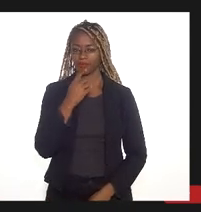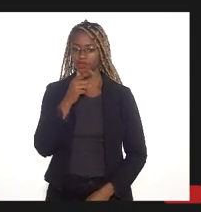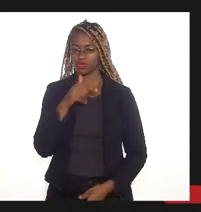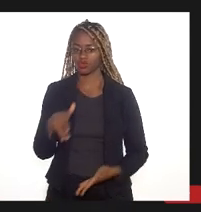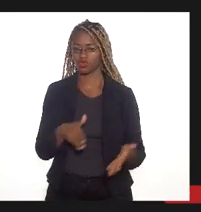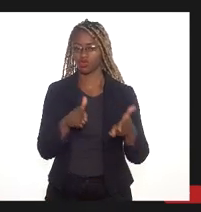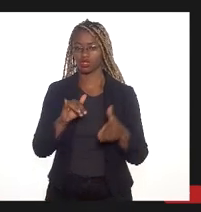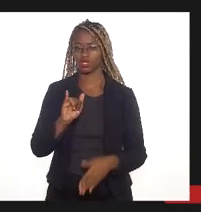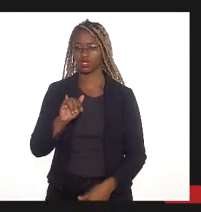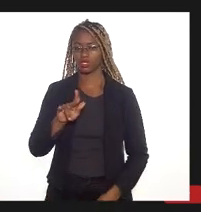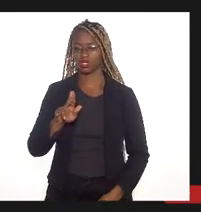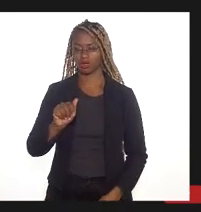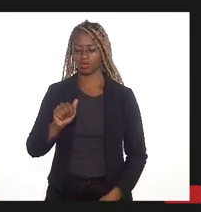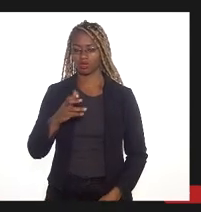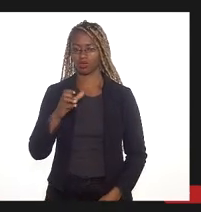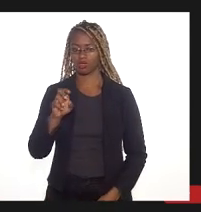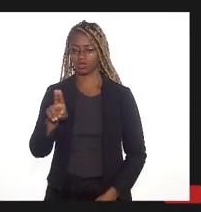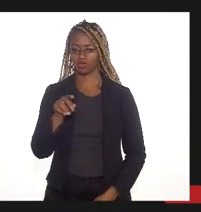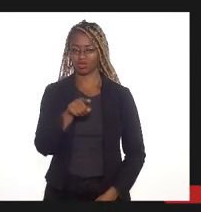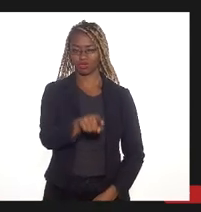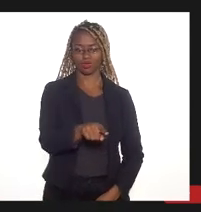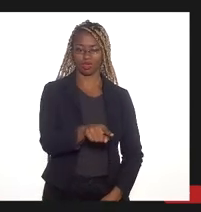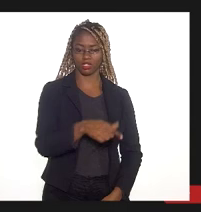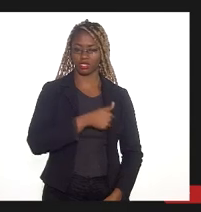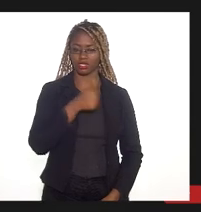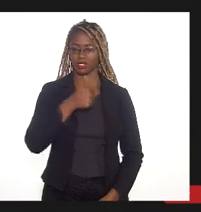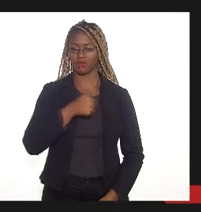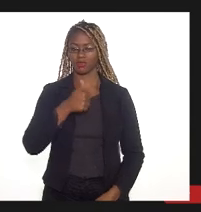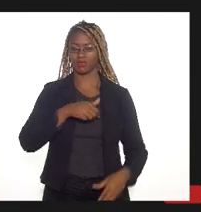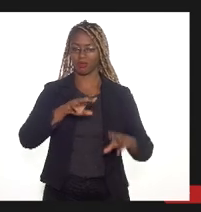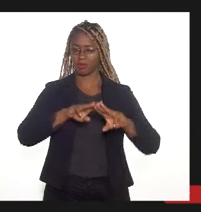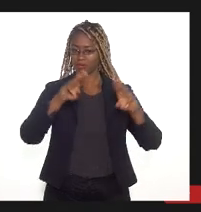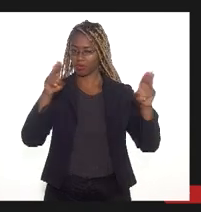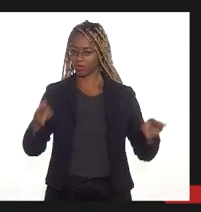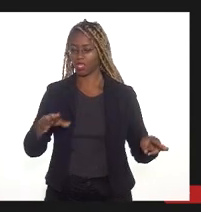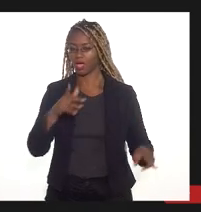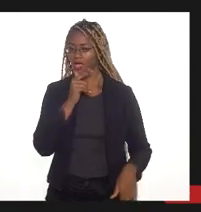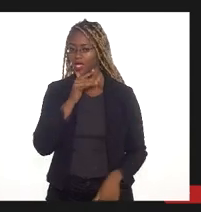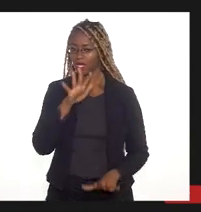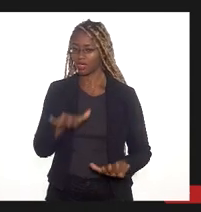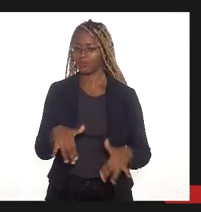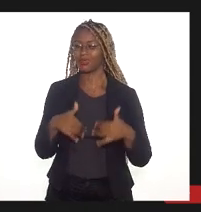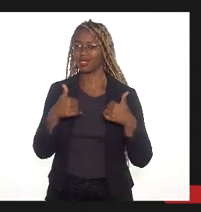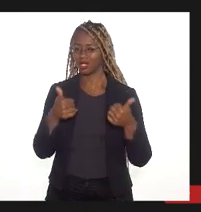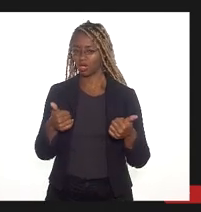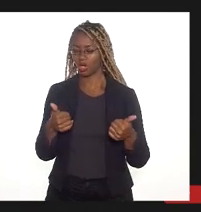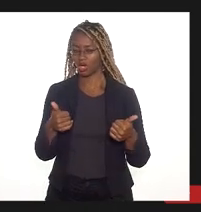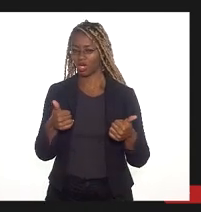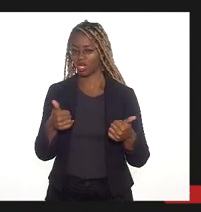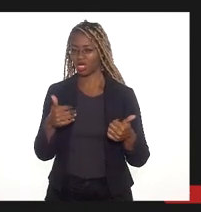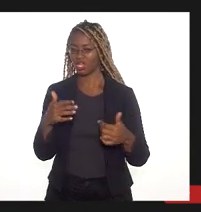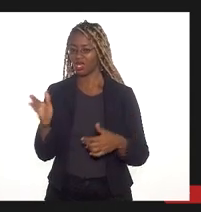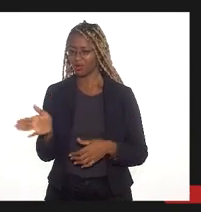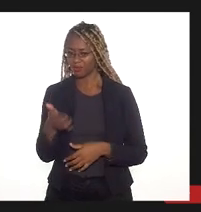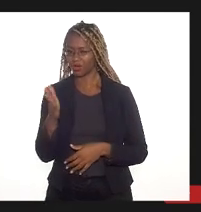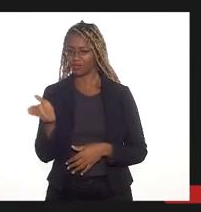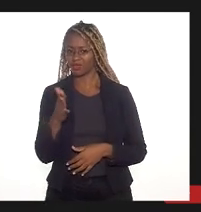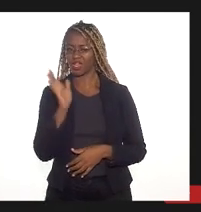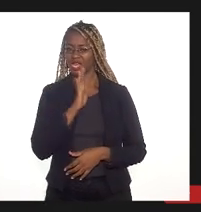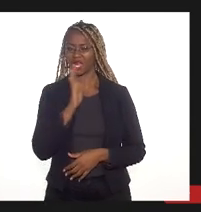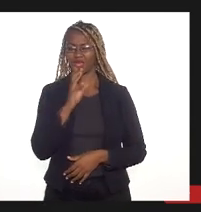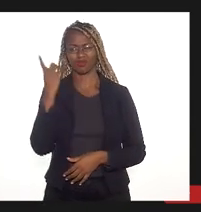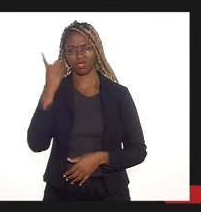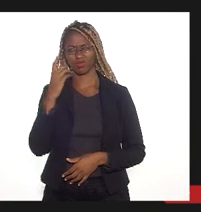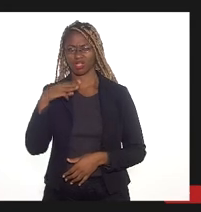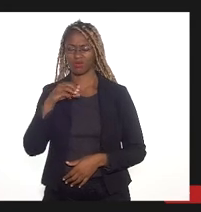Duque de Caxias, primeira imagem no arco metropolitano, ele ainda com água melhor. E vou passar mais rápido, Dom, para a capitada Mônica.